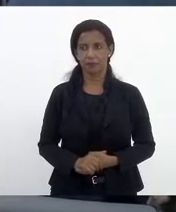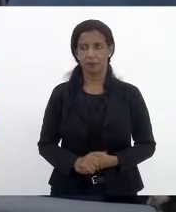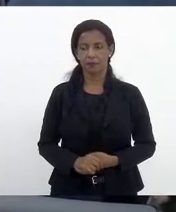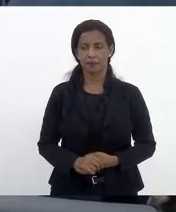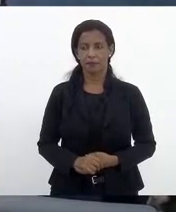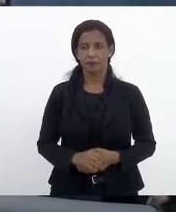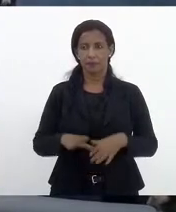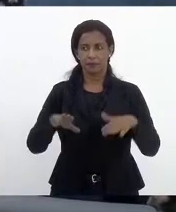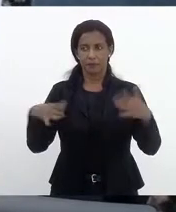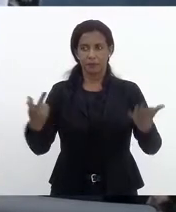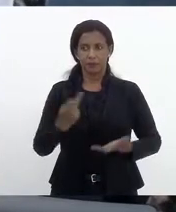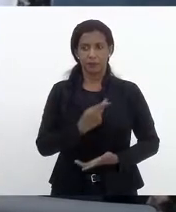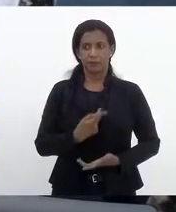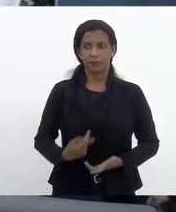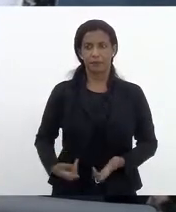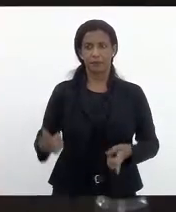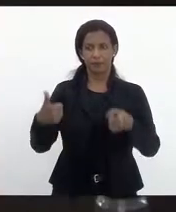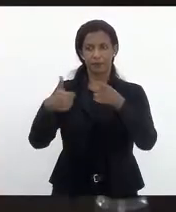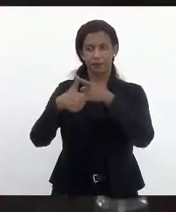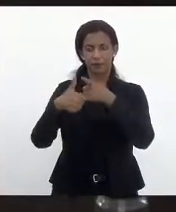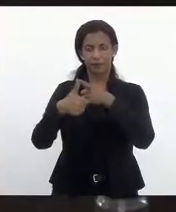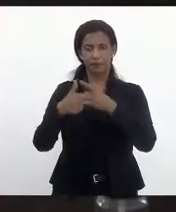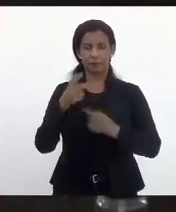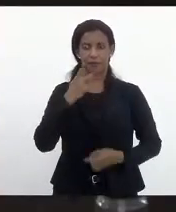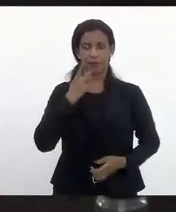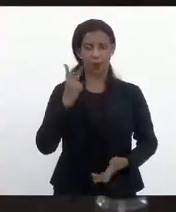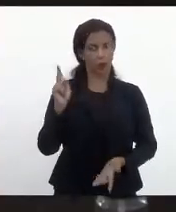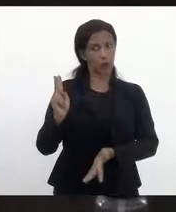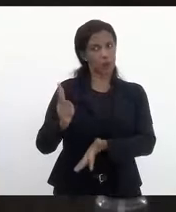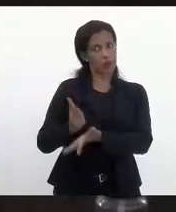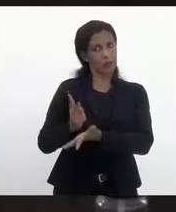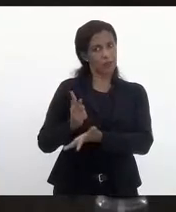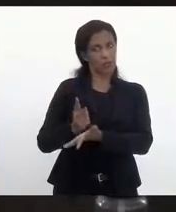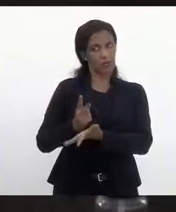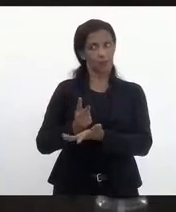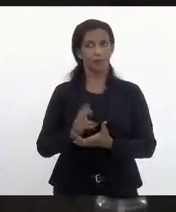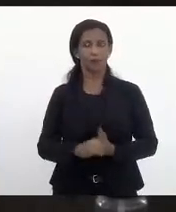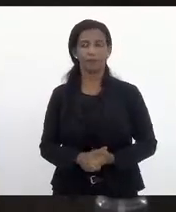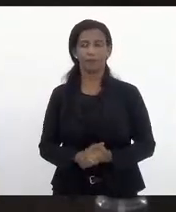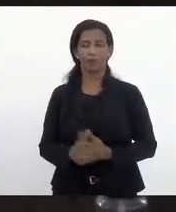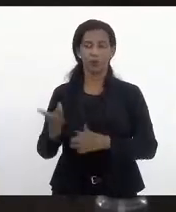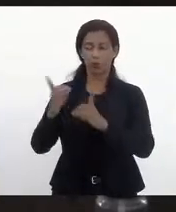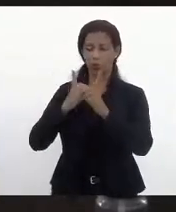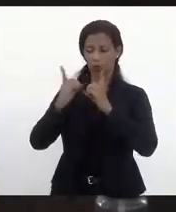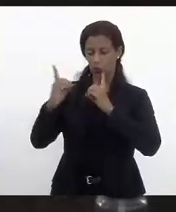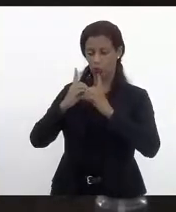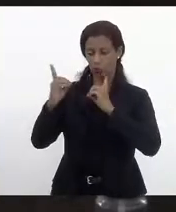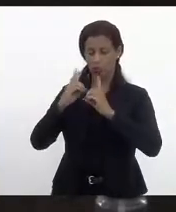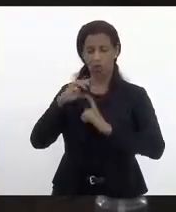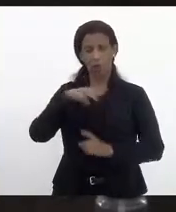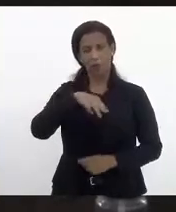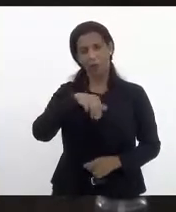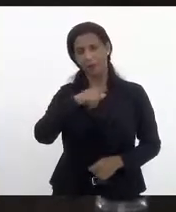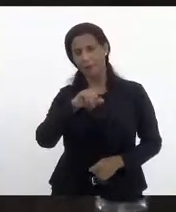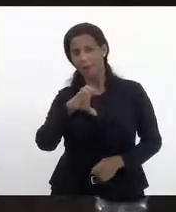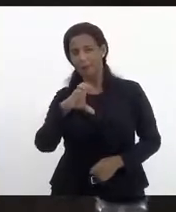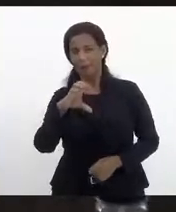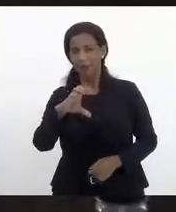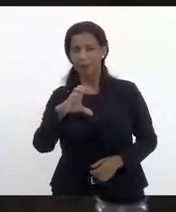Sr. Presidente, primeiro, dizer que, como sempre, o diálogo com o deputado Carlos Mink é